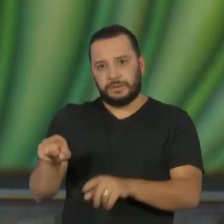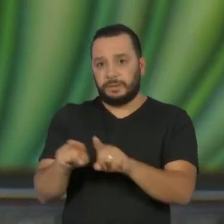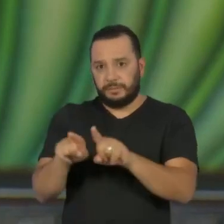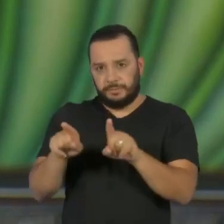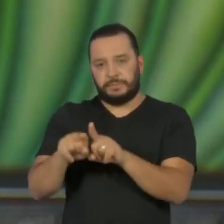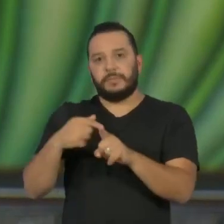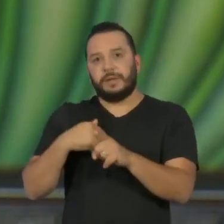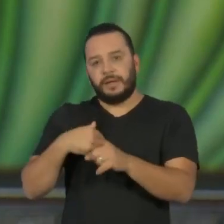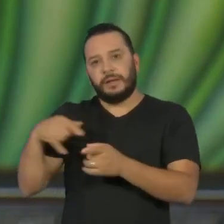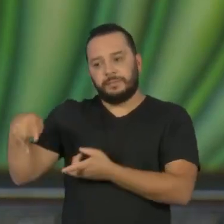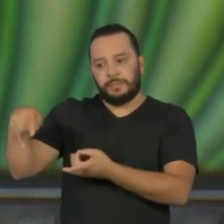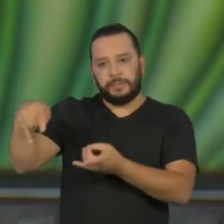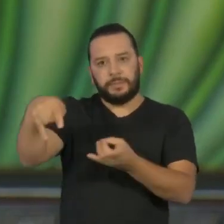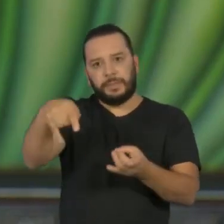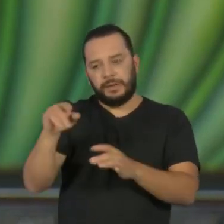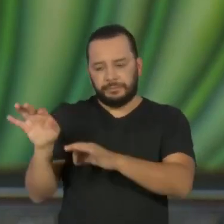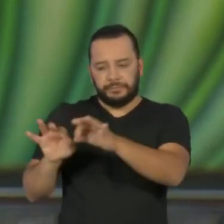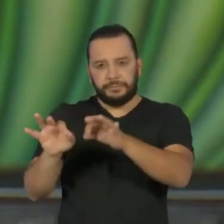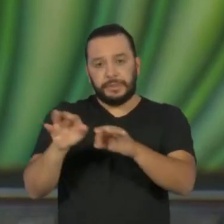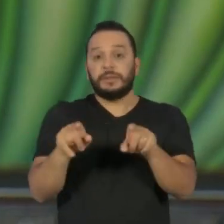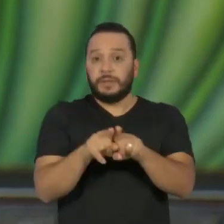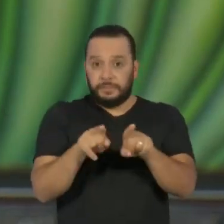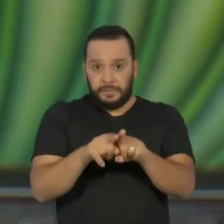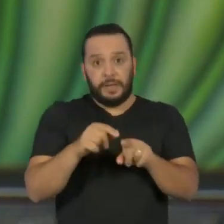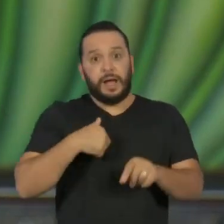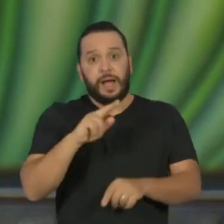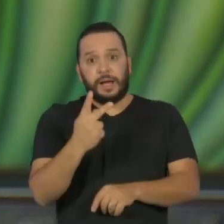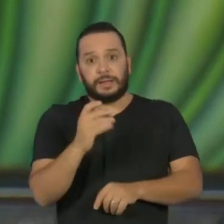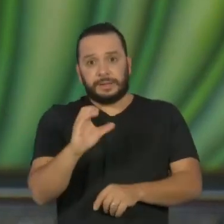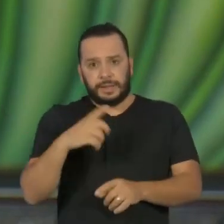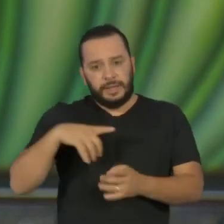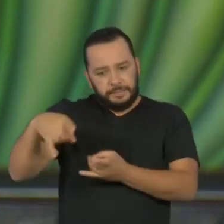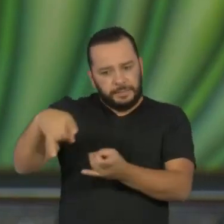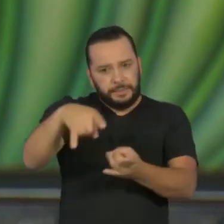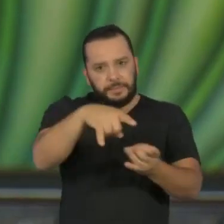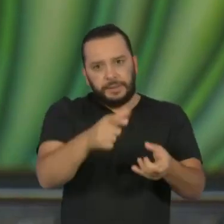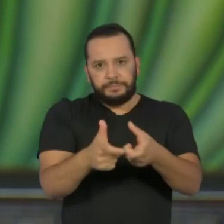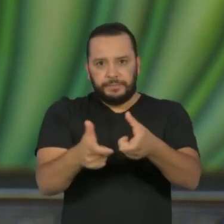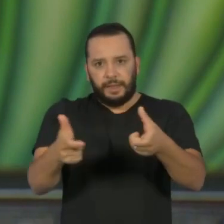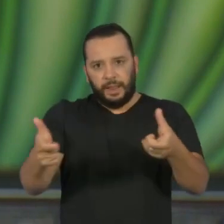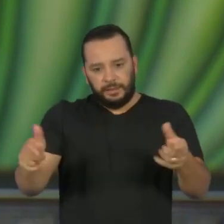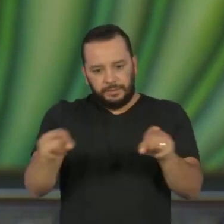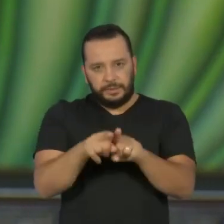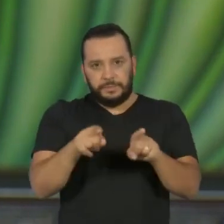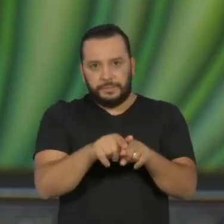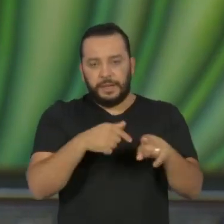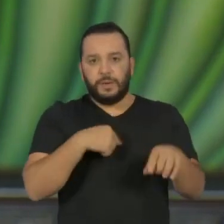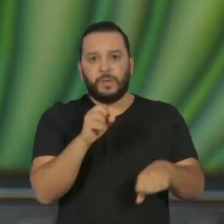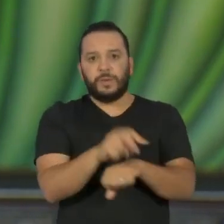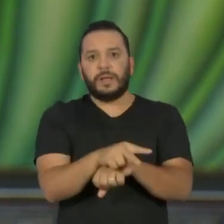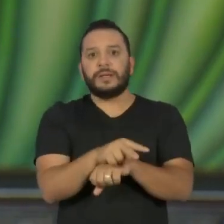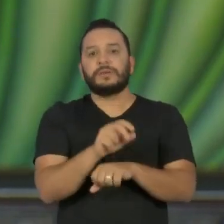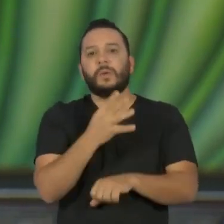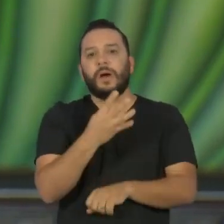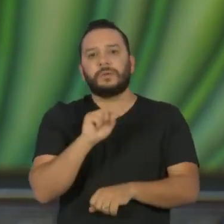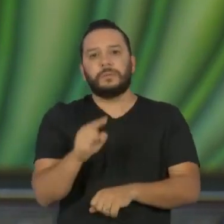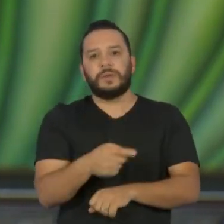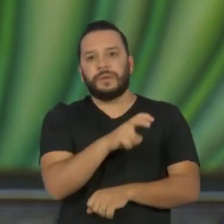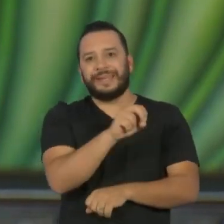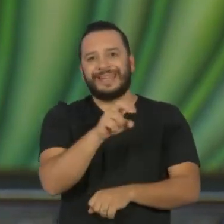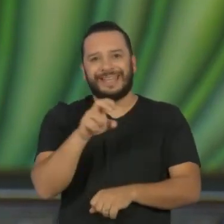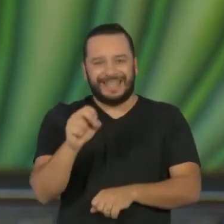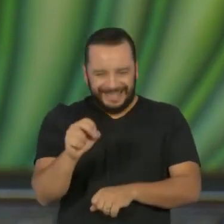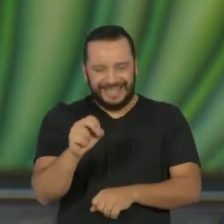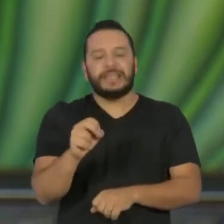de leitos dentro do complexo do Hospital das Clínicas, também a contratação de 4.500 leitos